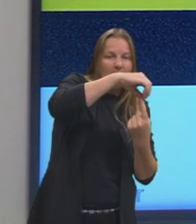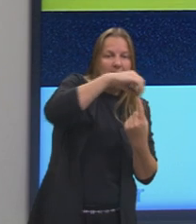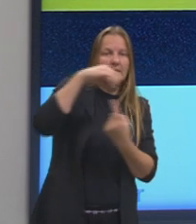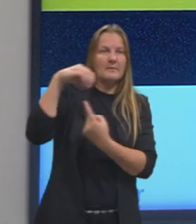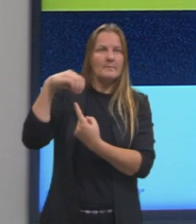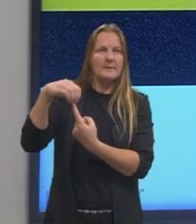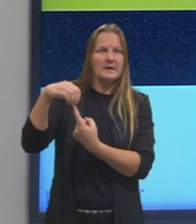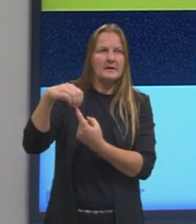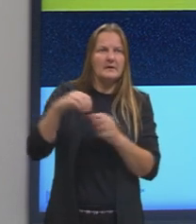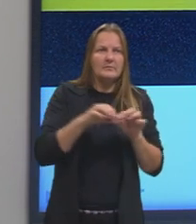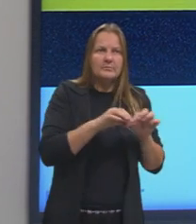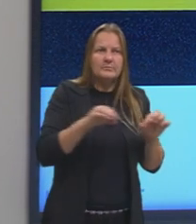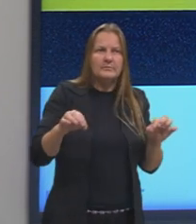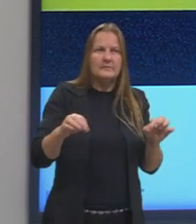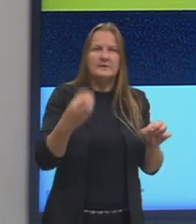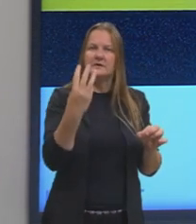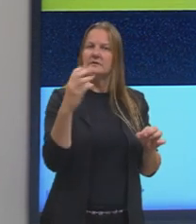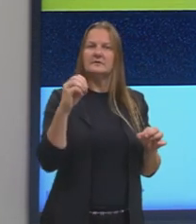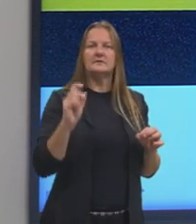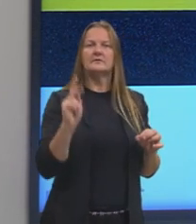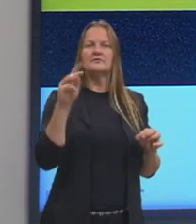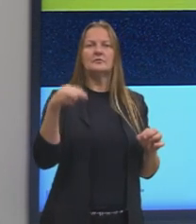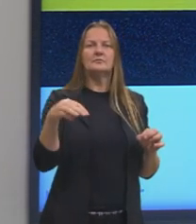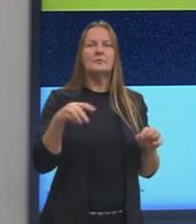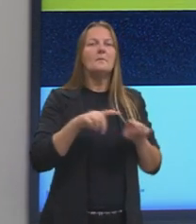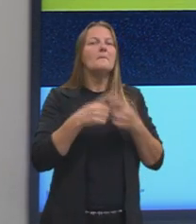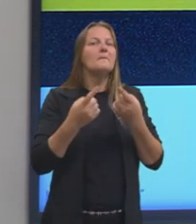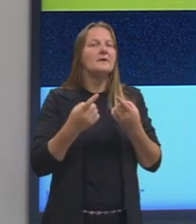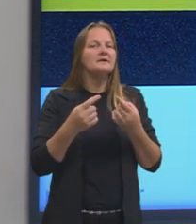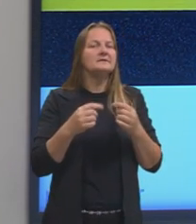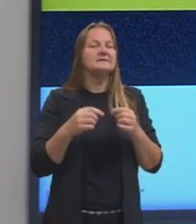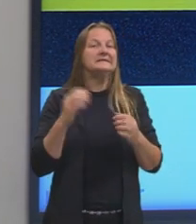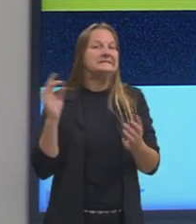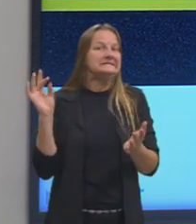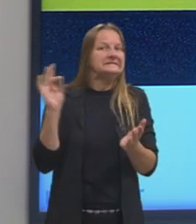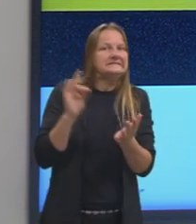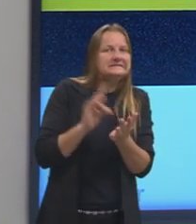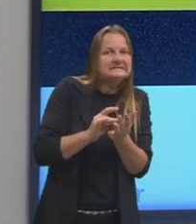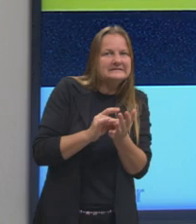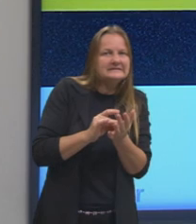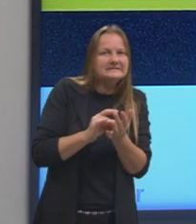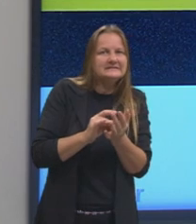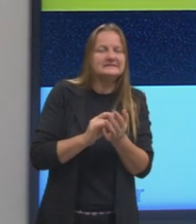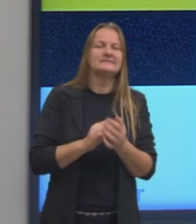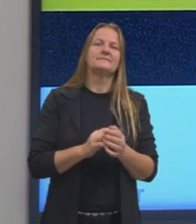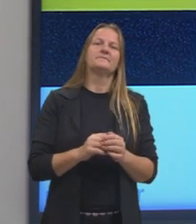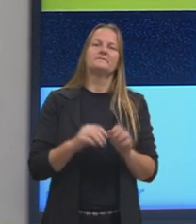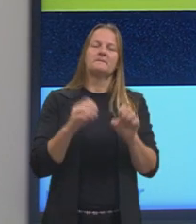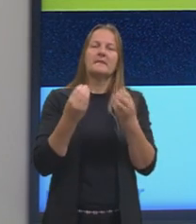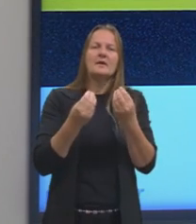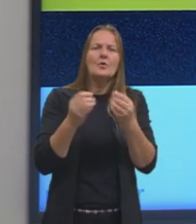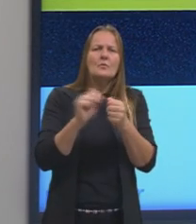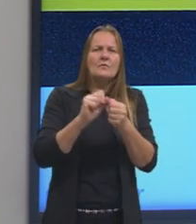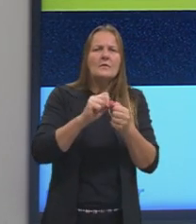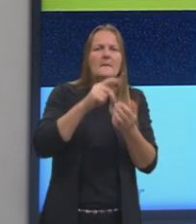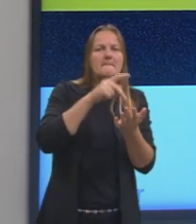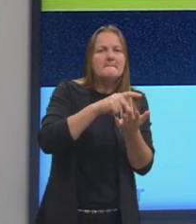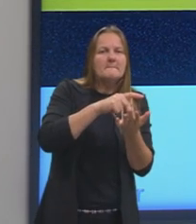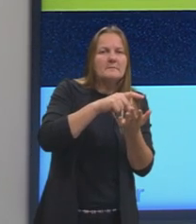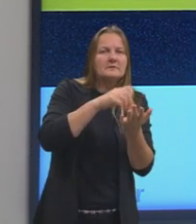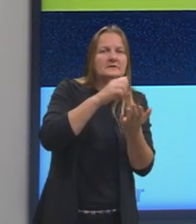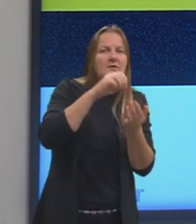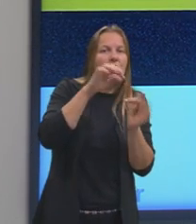Aí a gente consegue ver que é 30 quilômetros. Mas, formalizando isso, a gente vai dizer sempre que é posição final